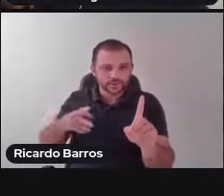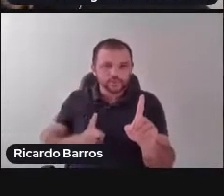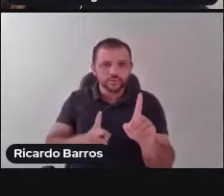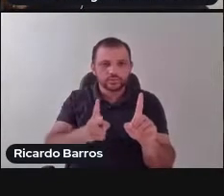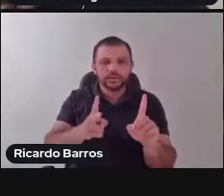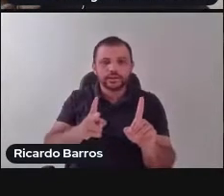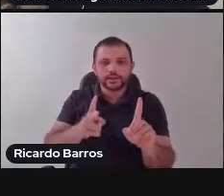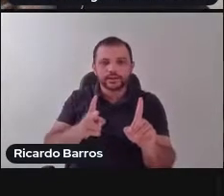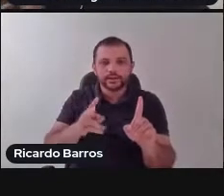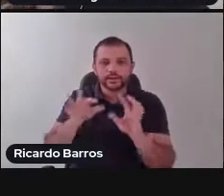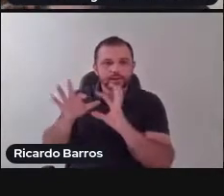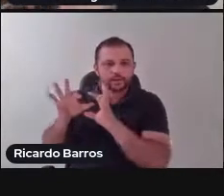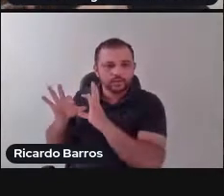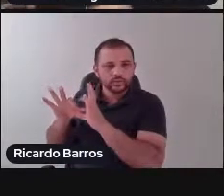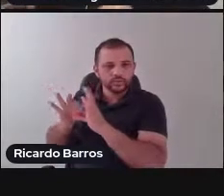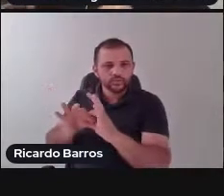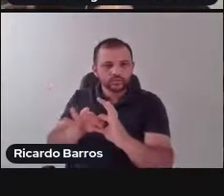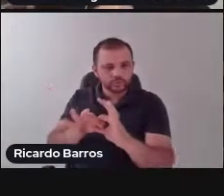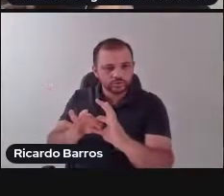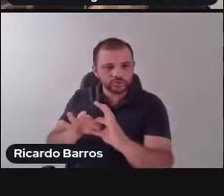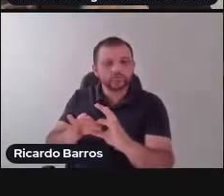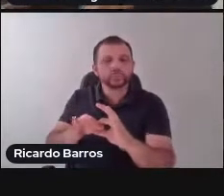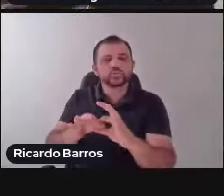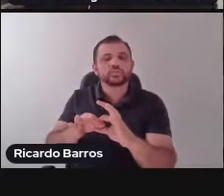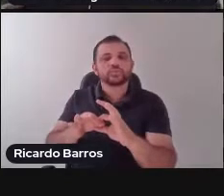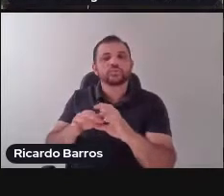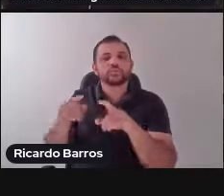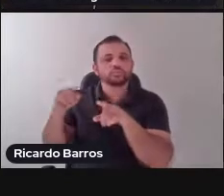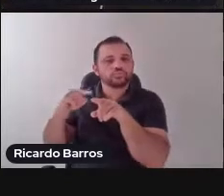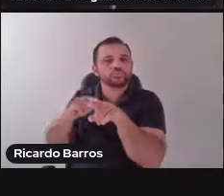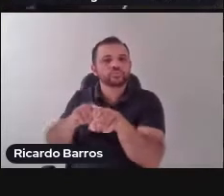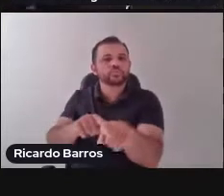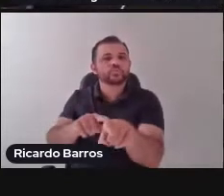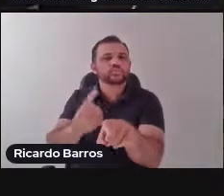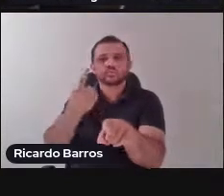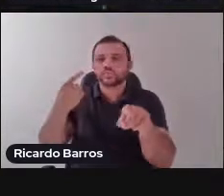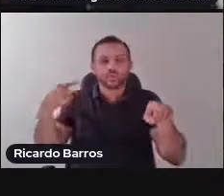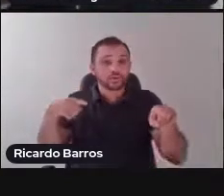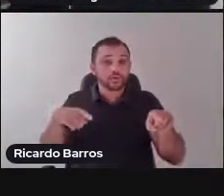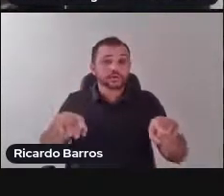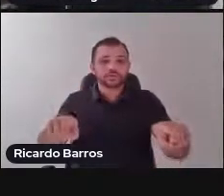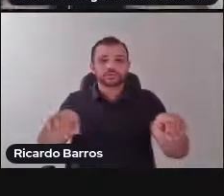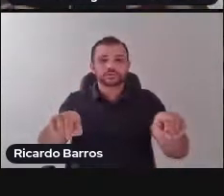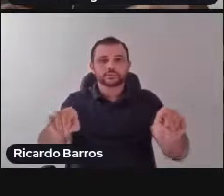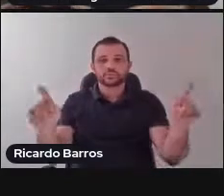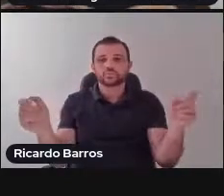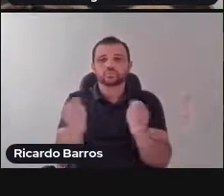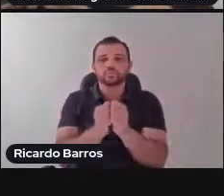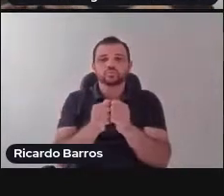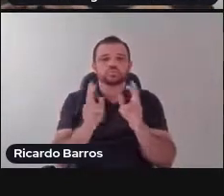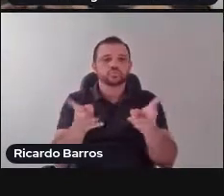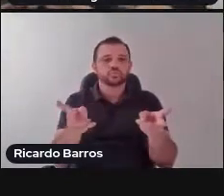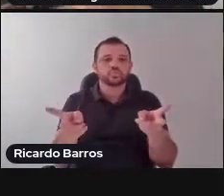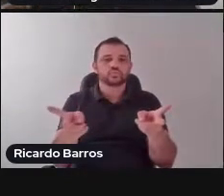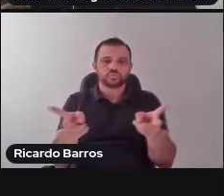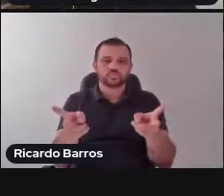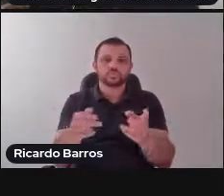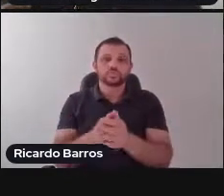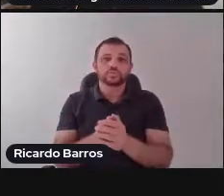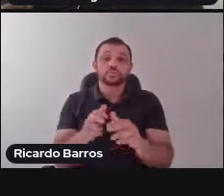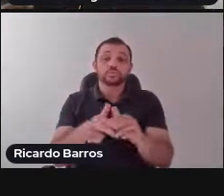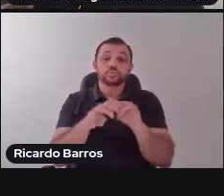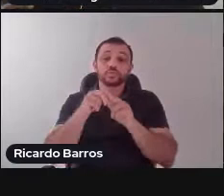de coexistência com paradigmas velhos. É por isso que a crise de paradigmas em estados democráticos é